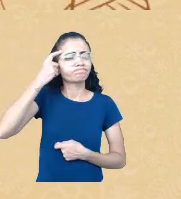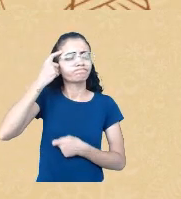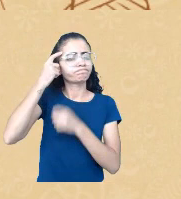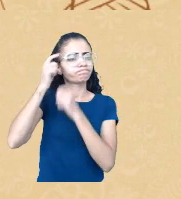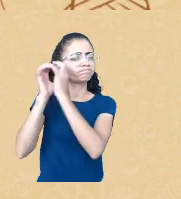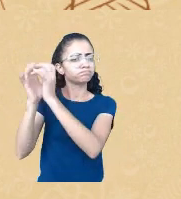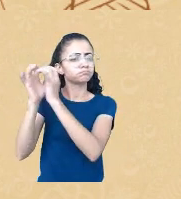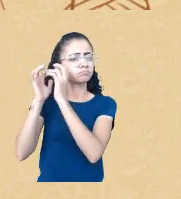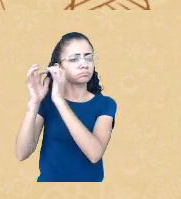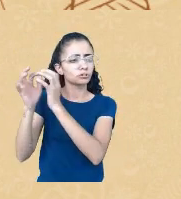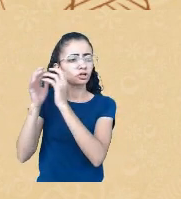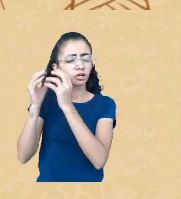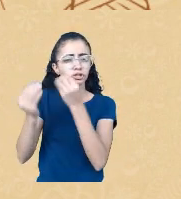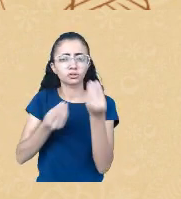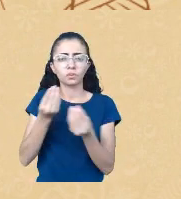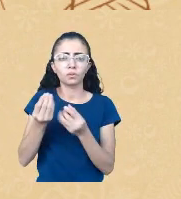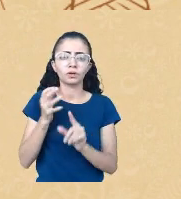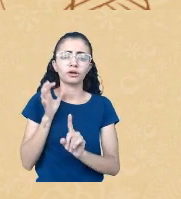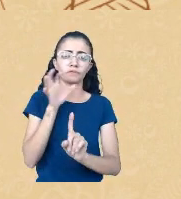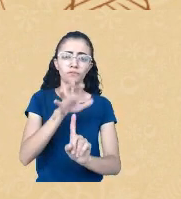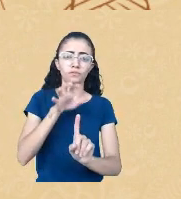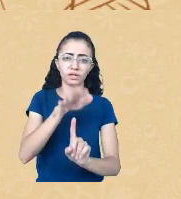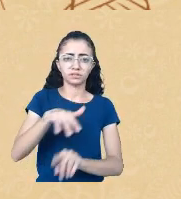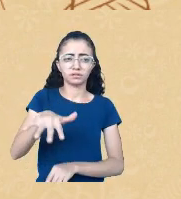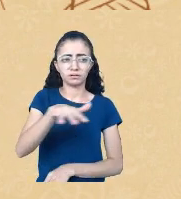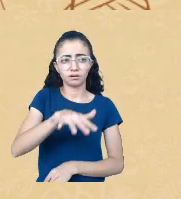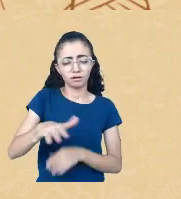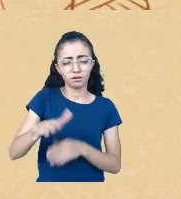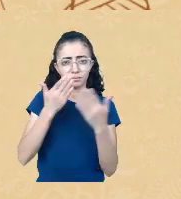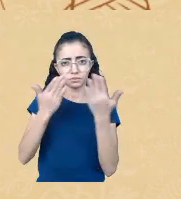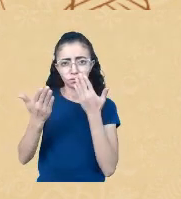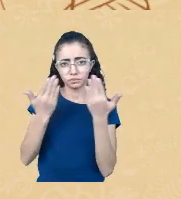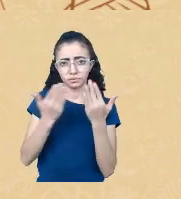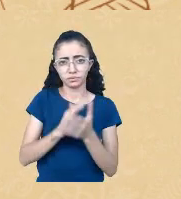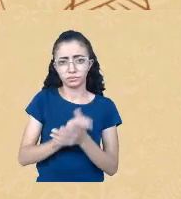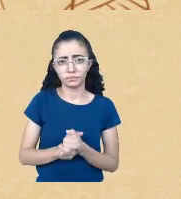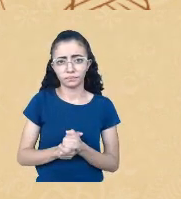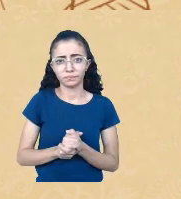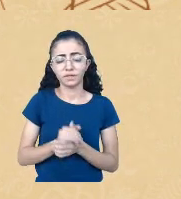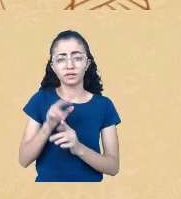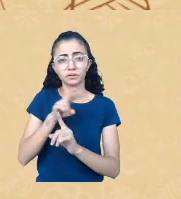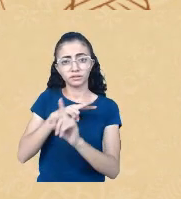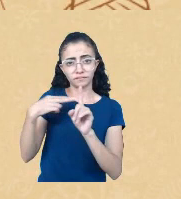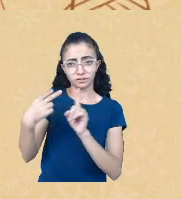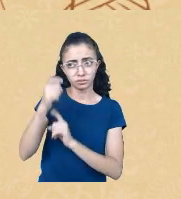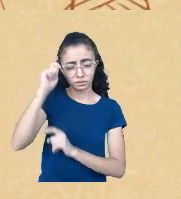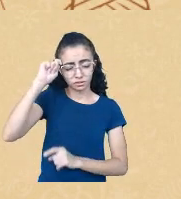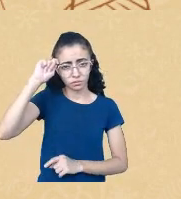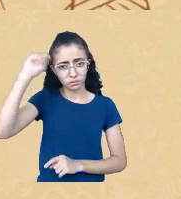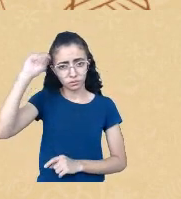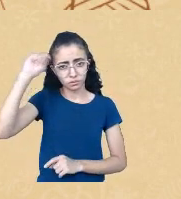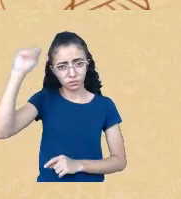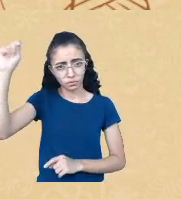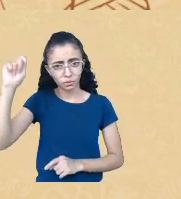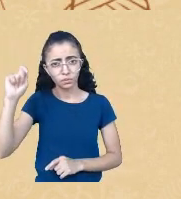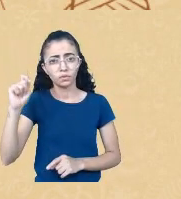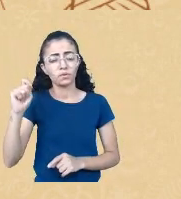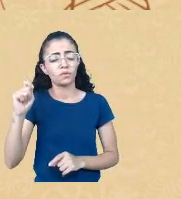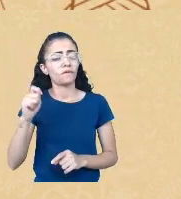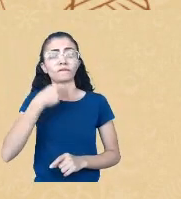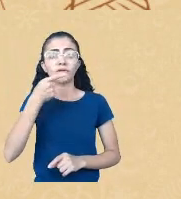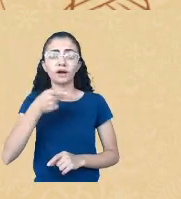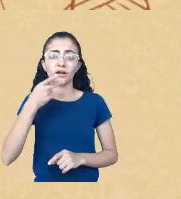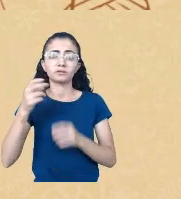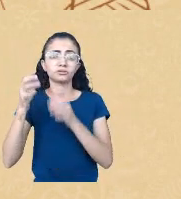opera na psicologia. Então, se essa visão cartesiana estabelece mente e corpo, é fundamental que a gente